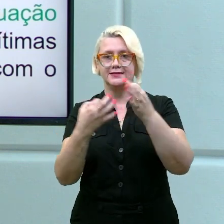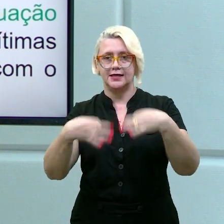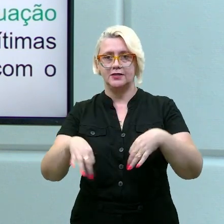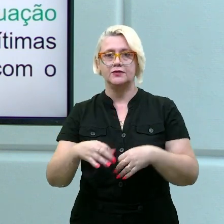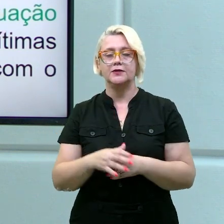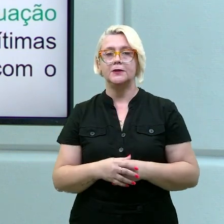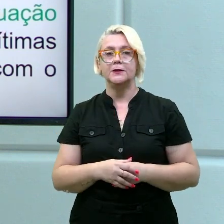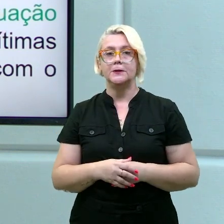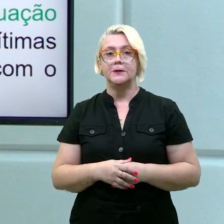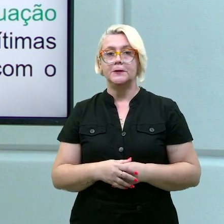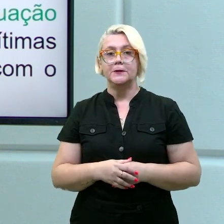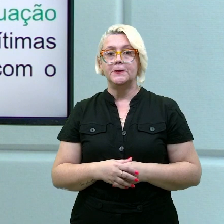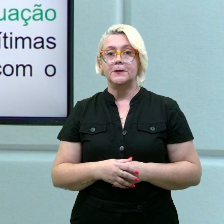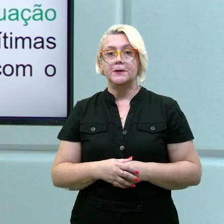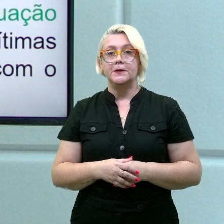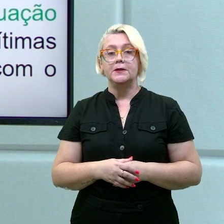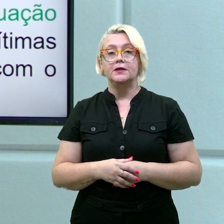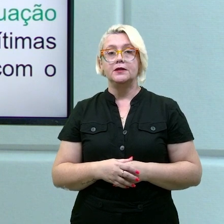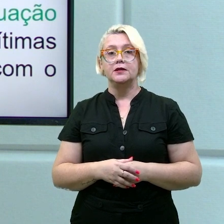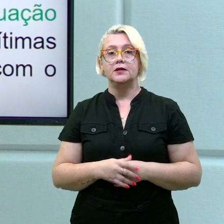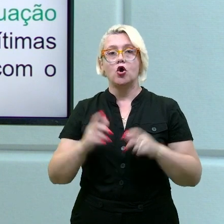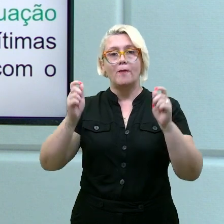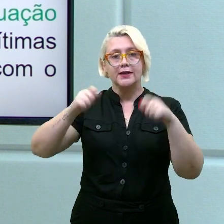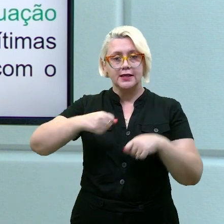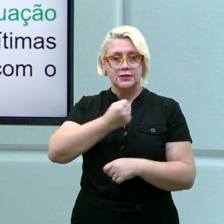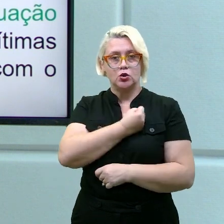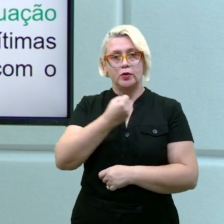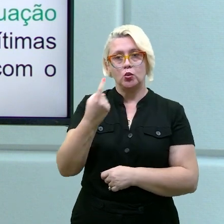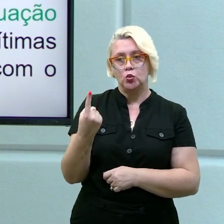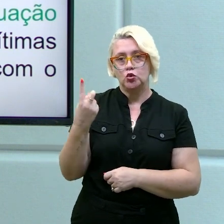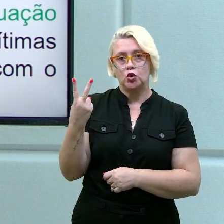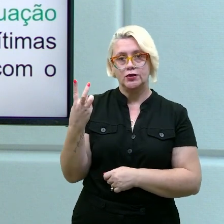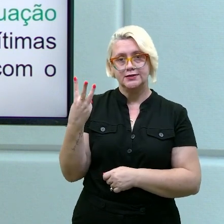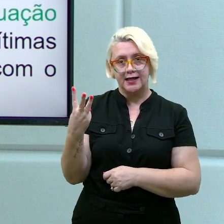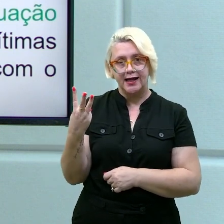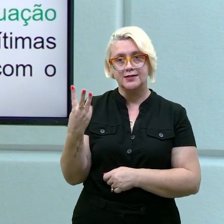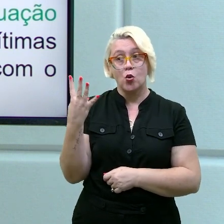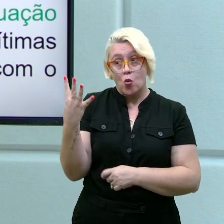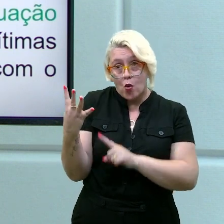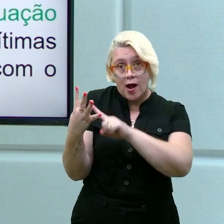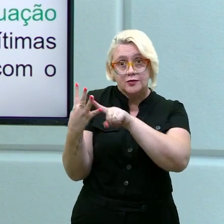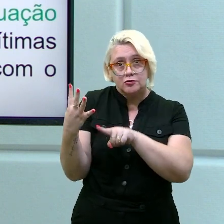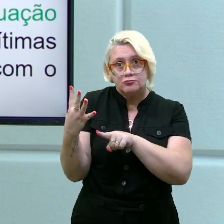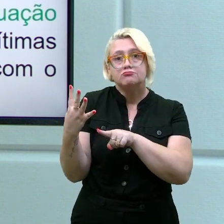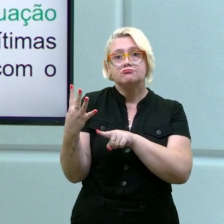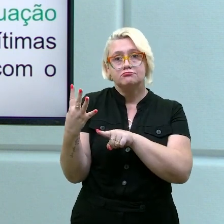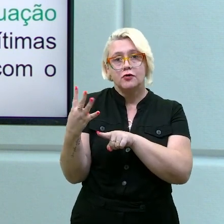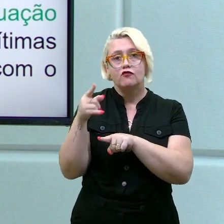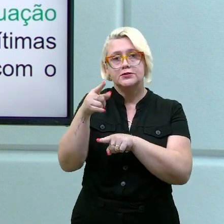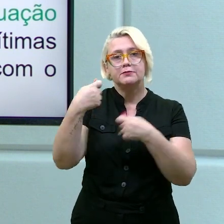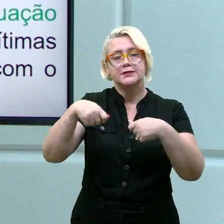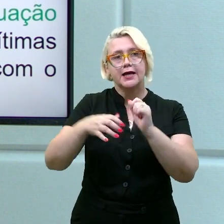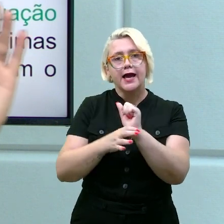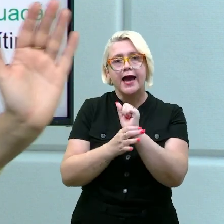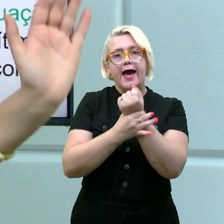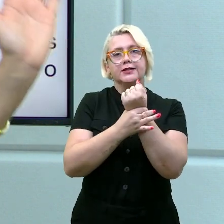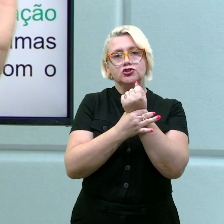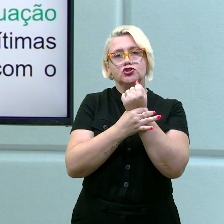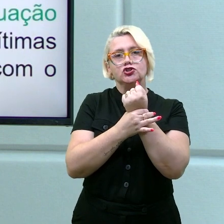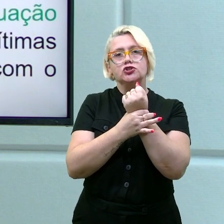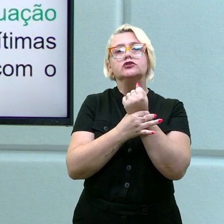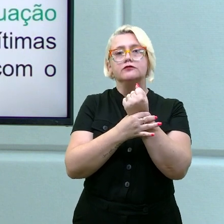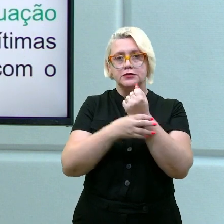né? Vamos deixar para lá. Mas, competência 1, 2, 3 e 4, você tem que ir garantindo em todos